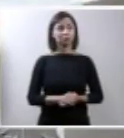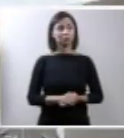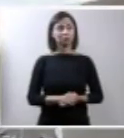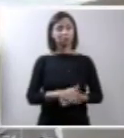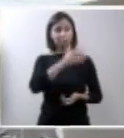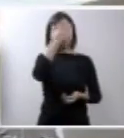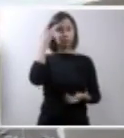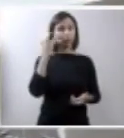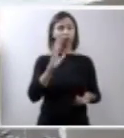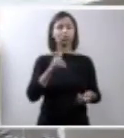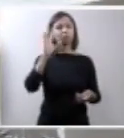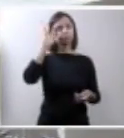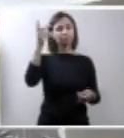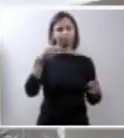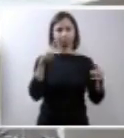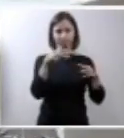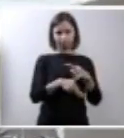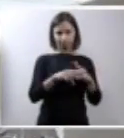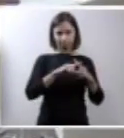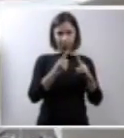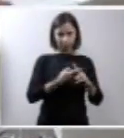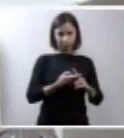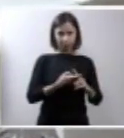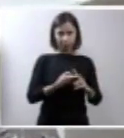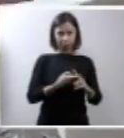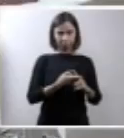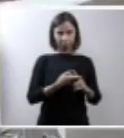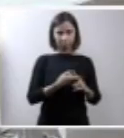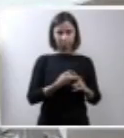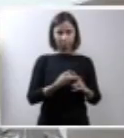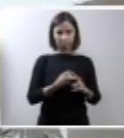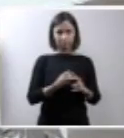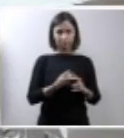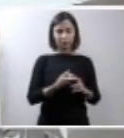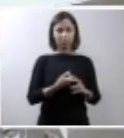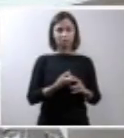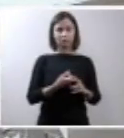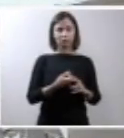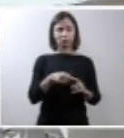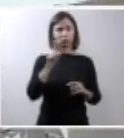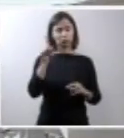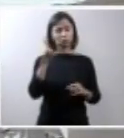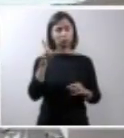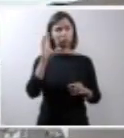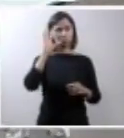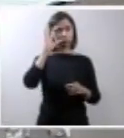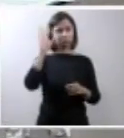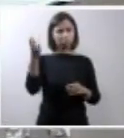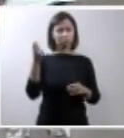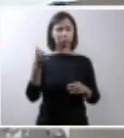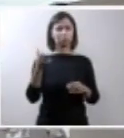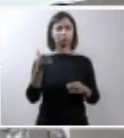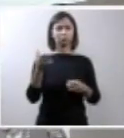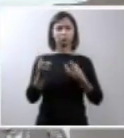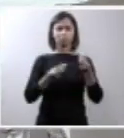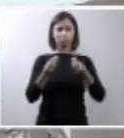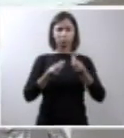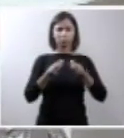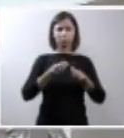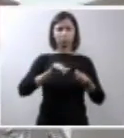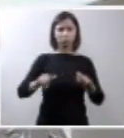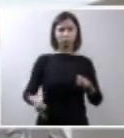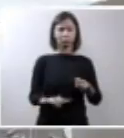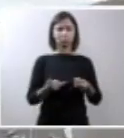interromper a gravidez. nesse seu levantamento que você fez, você teve a oportunidade de conversar com pessoas